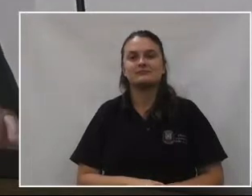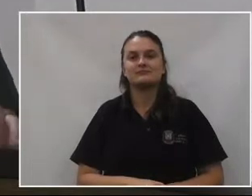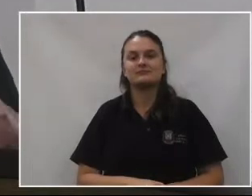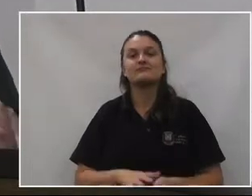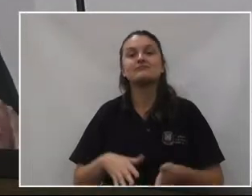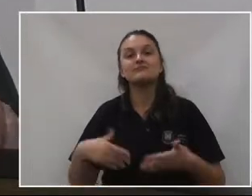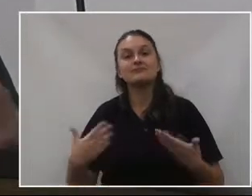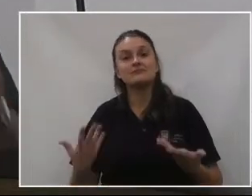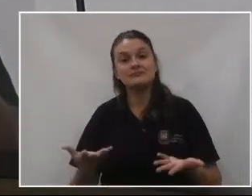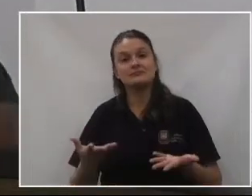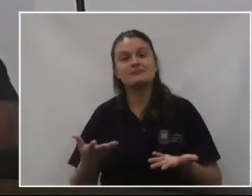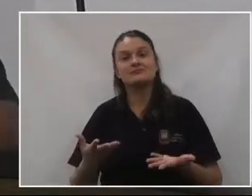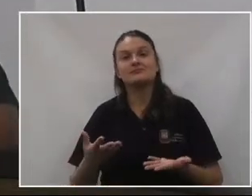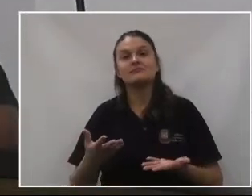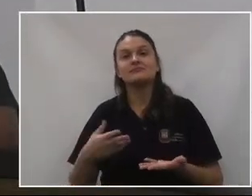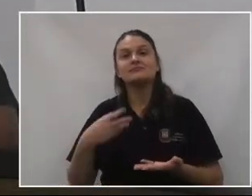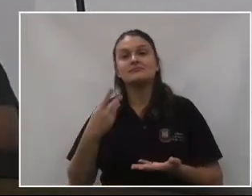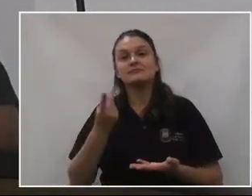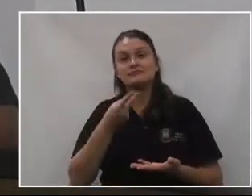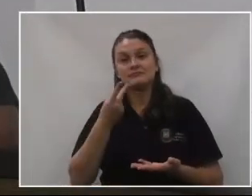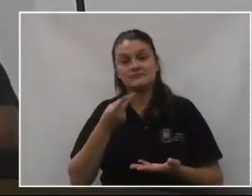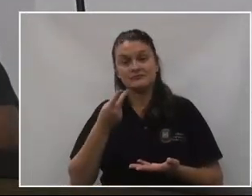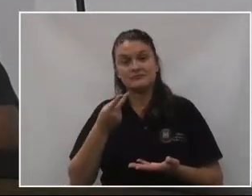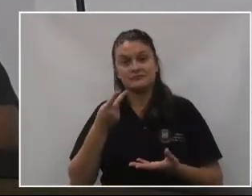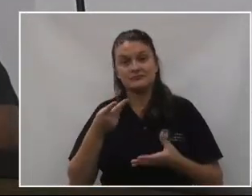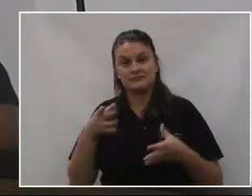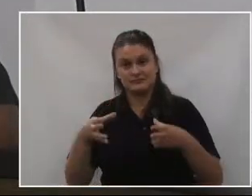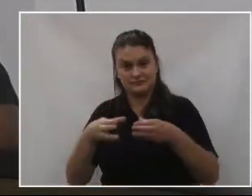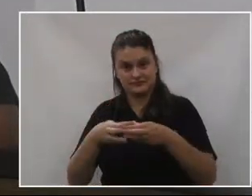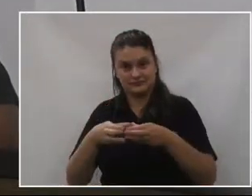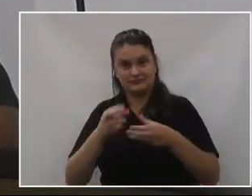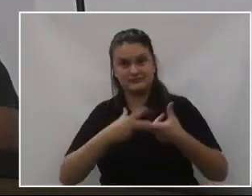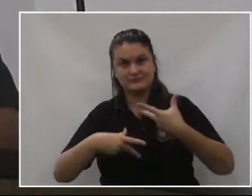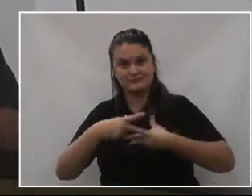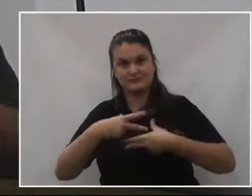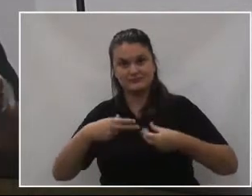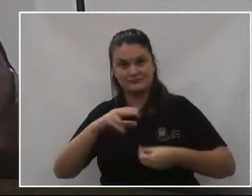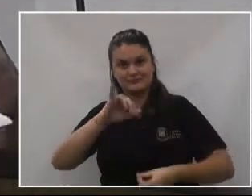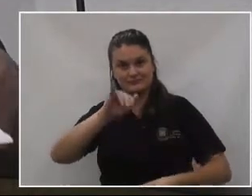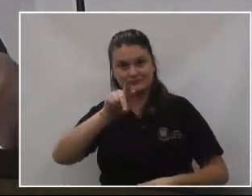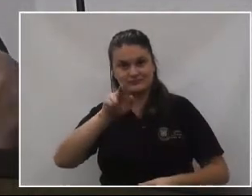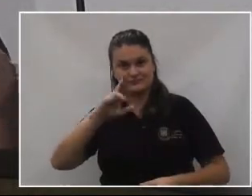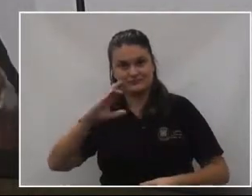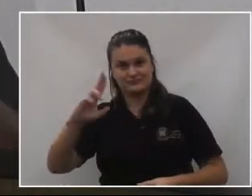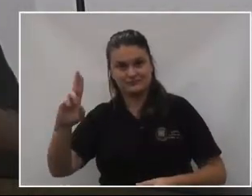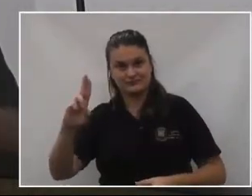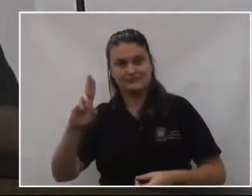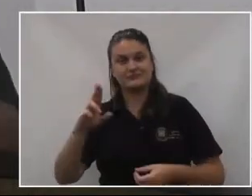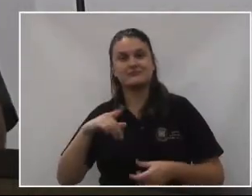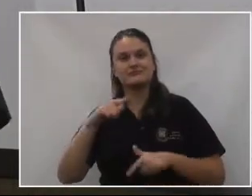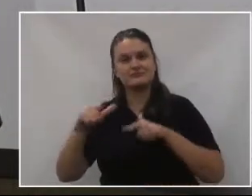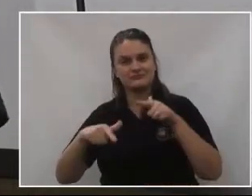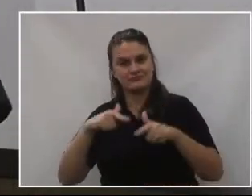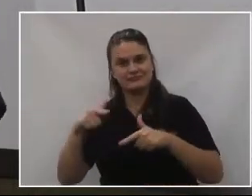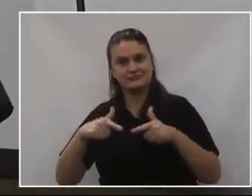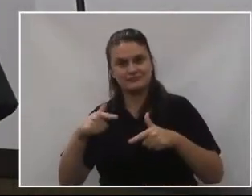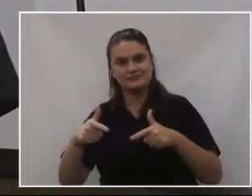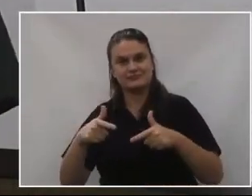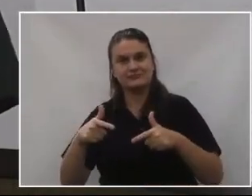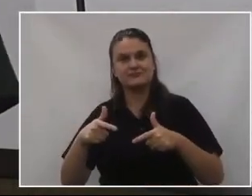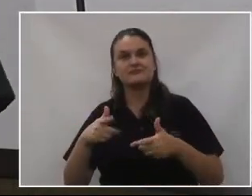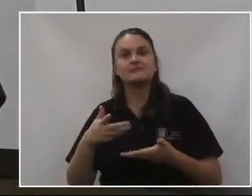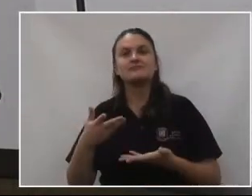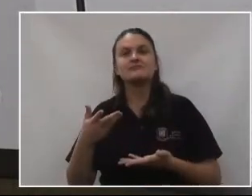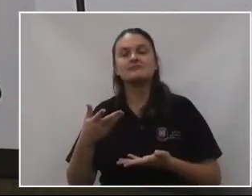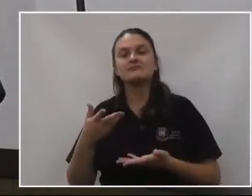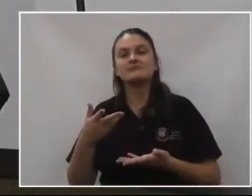Então, assim, o movimento escoteiro, o grupo escoteiro, atuando dessa maneira, assim,